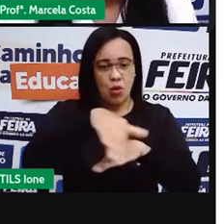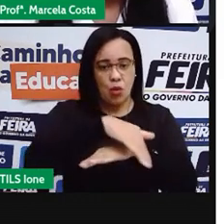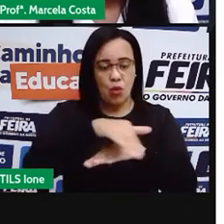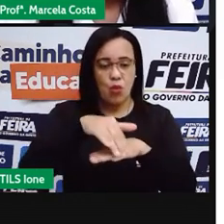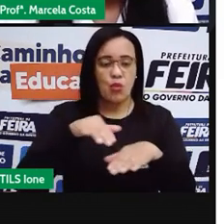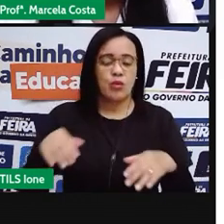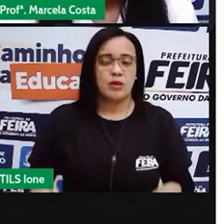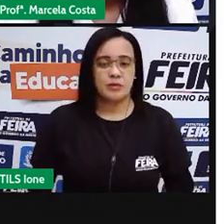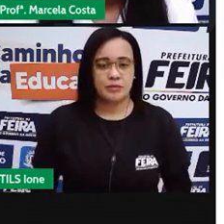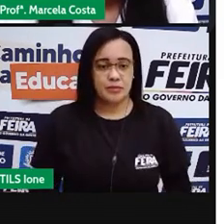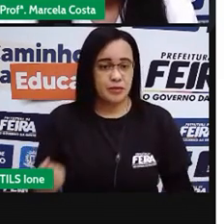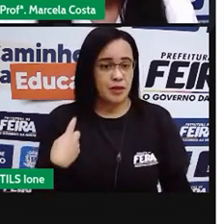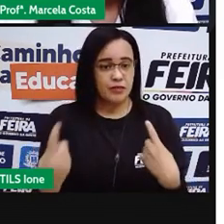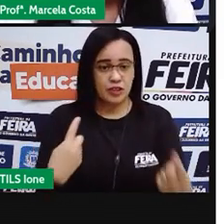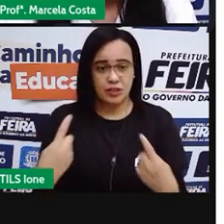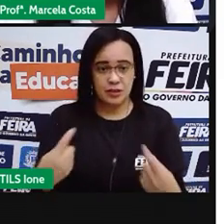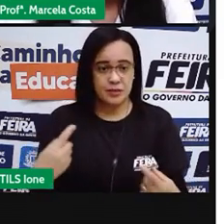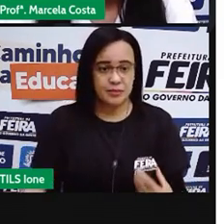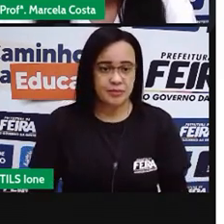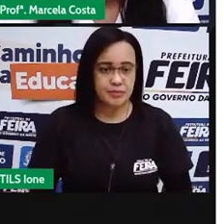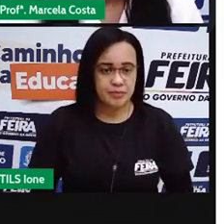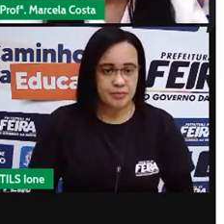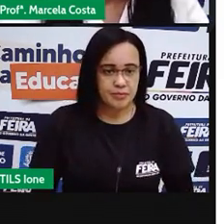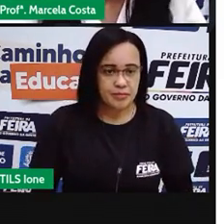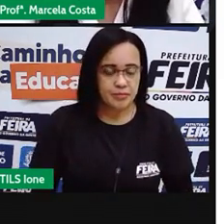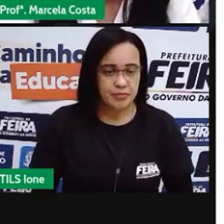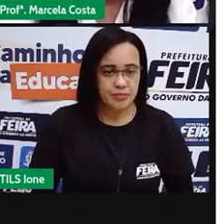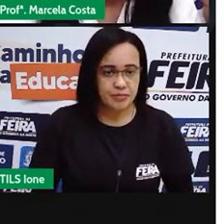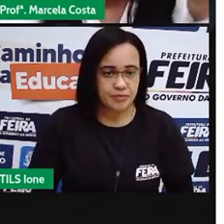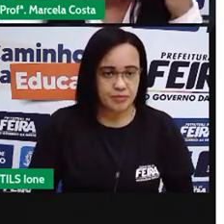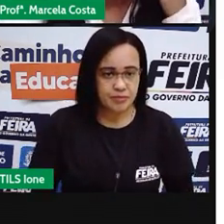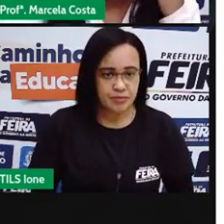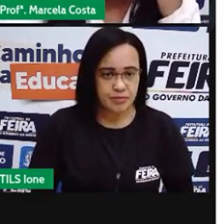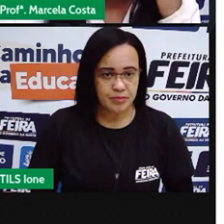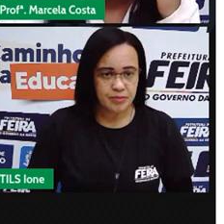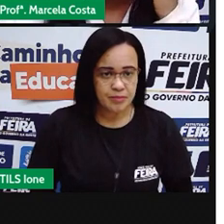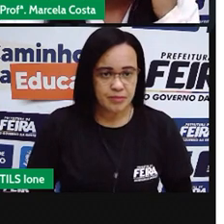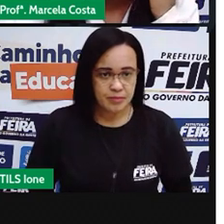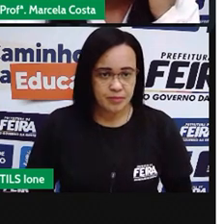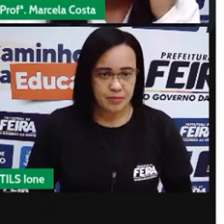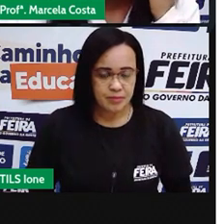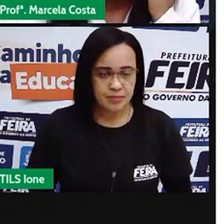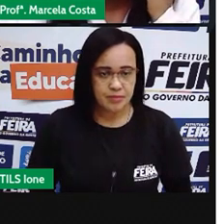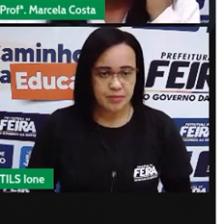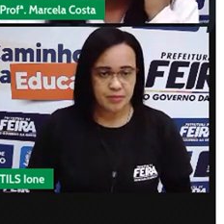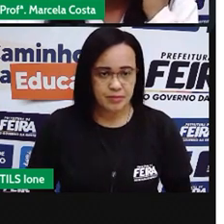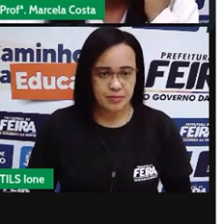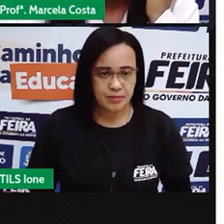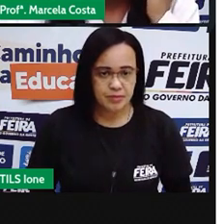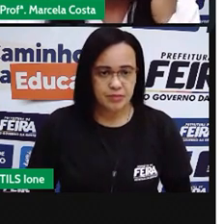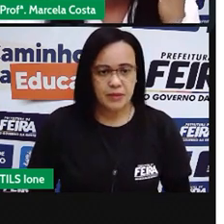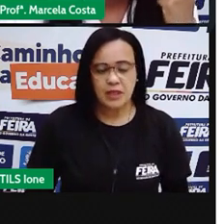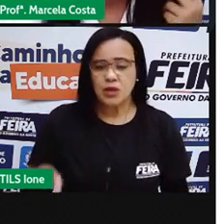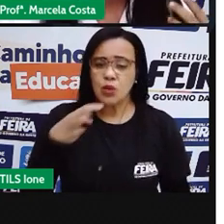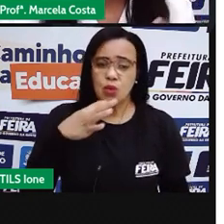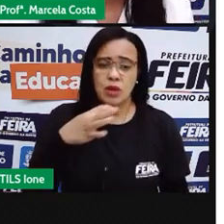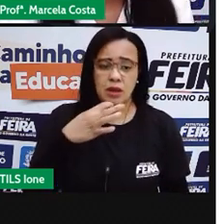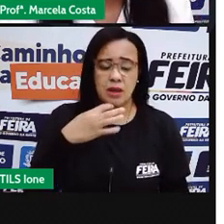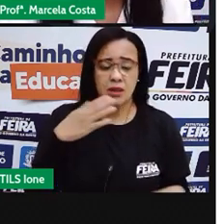Conta aqui para mim qual é o nome de alguma avenida que você conheça aqui no município.